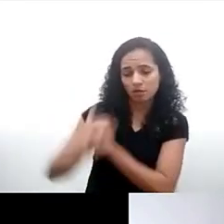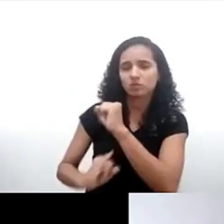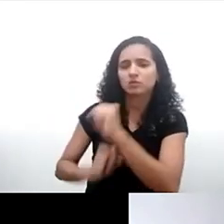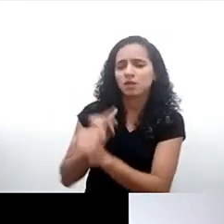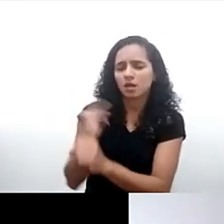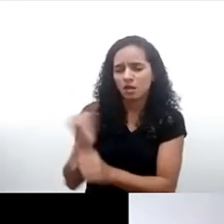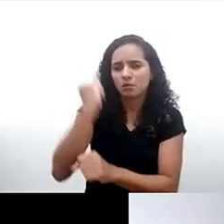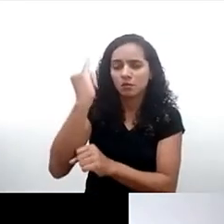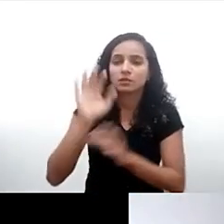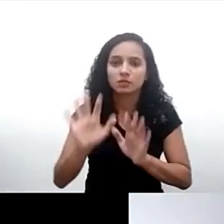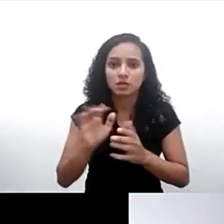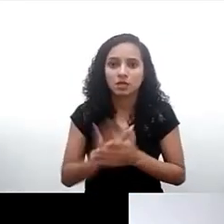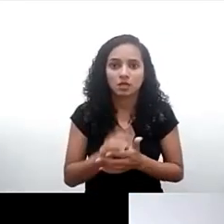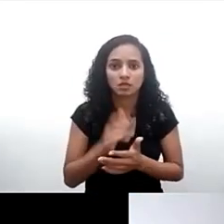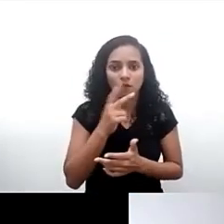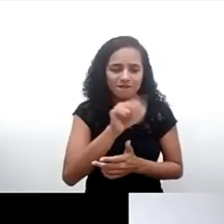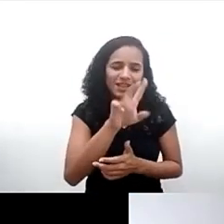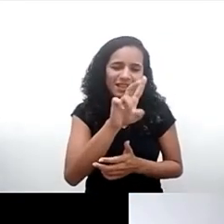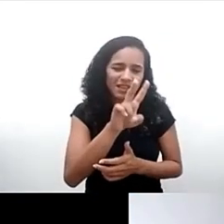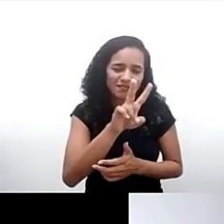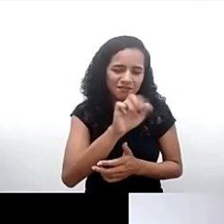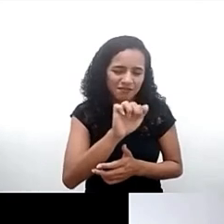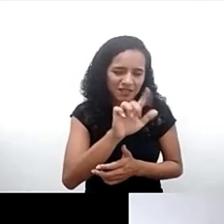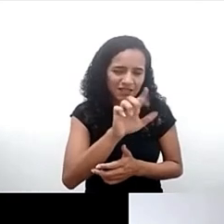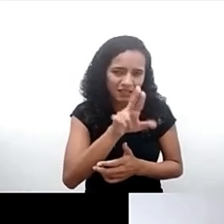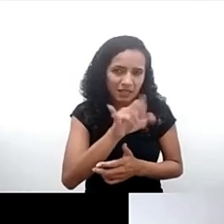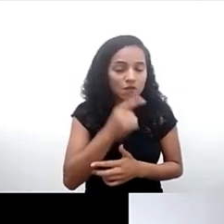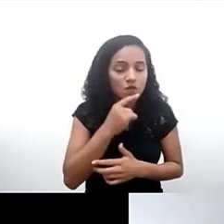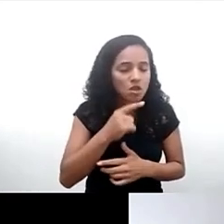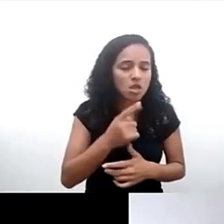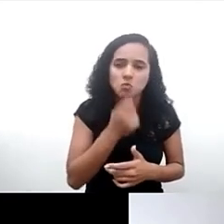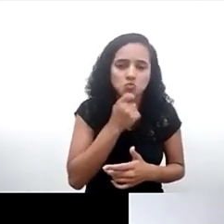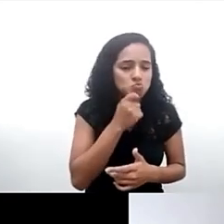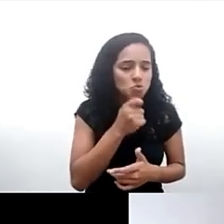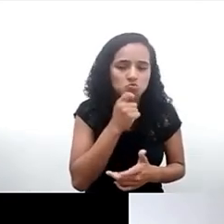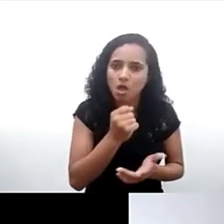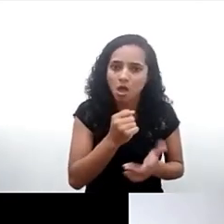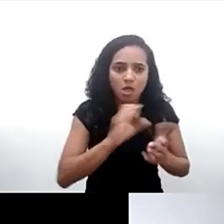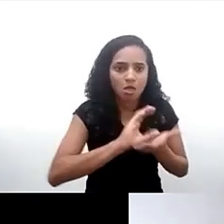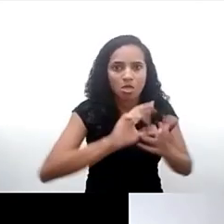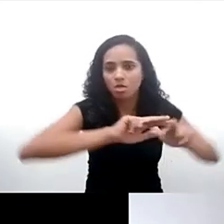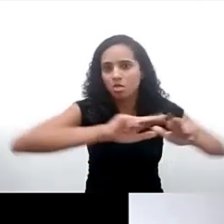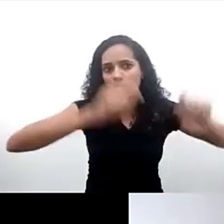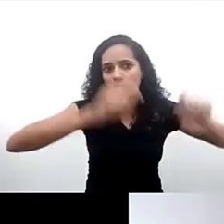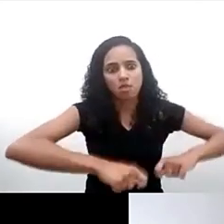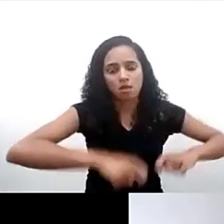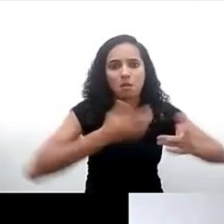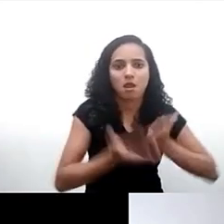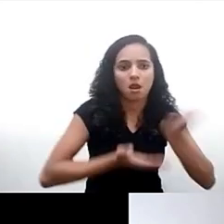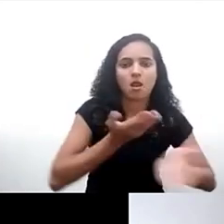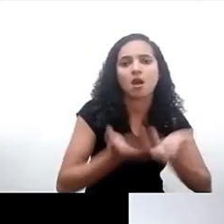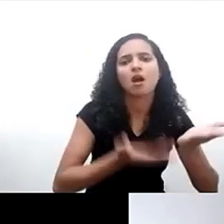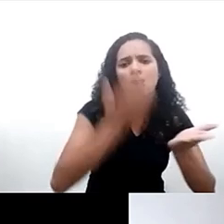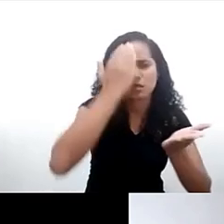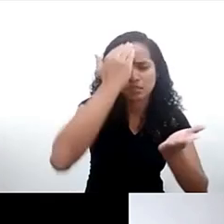ainda não temos as condições e vimos que há tendências também de geração de políticas educacionais que são muito